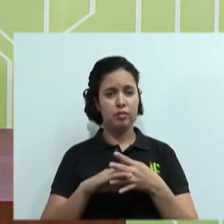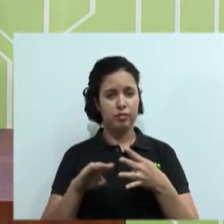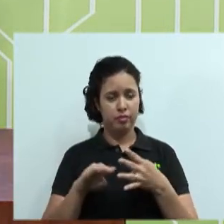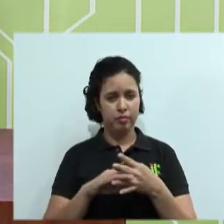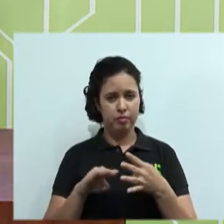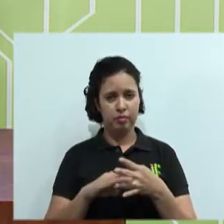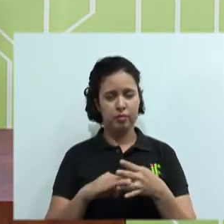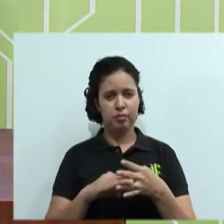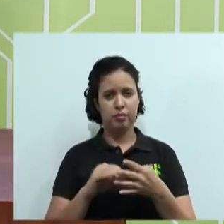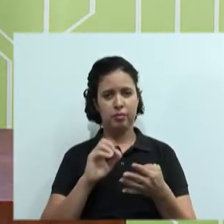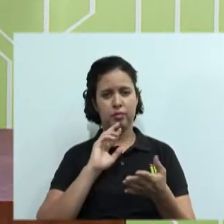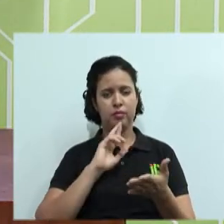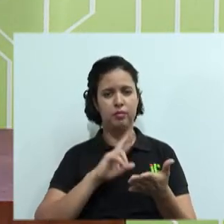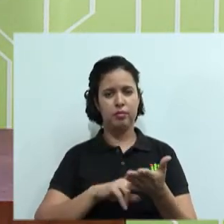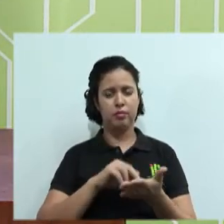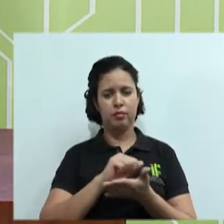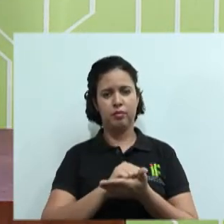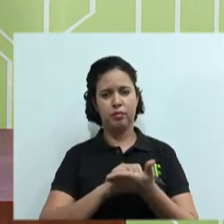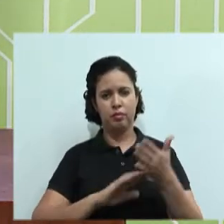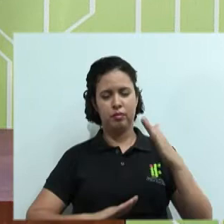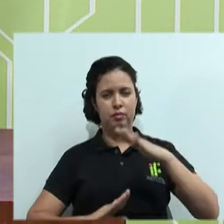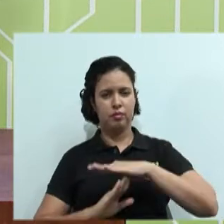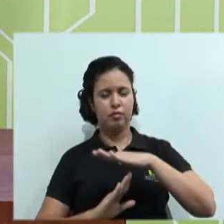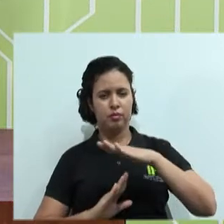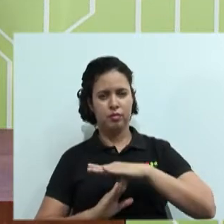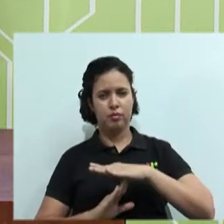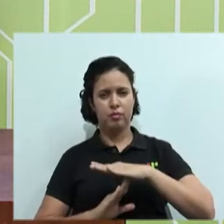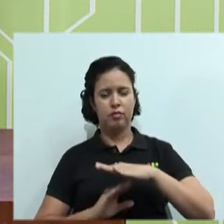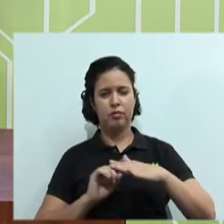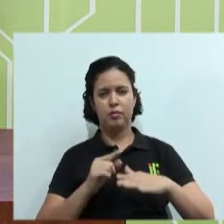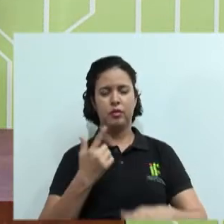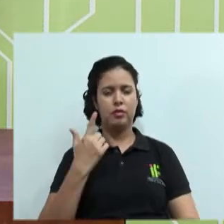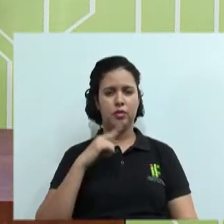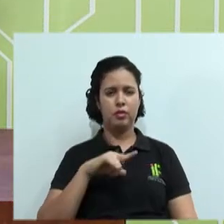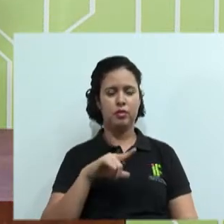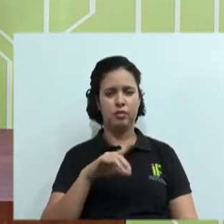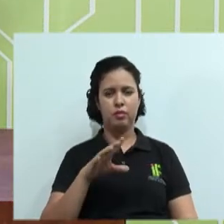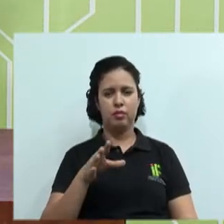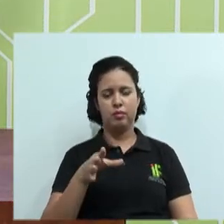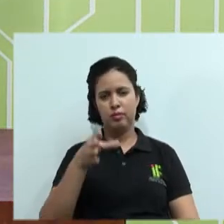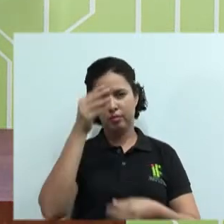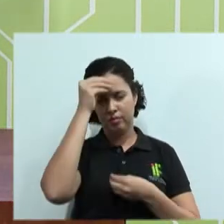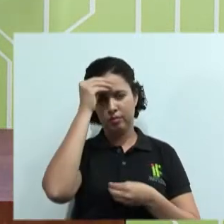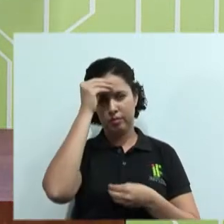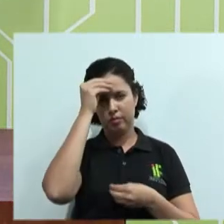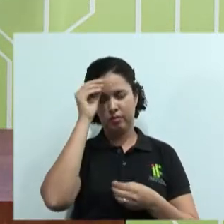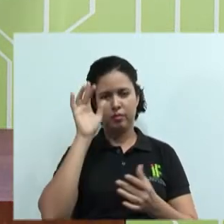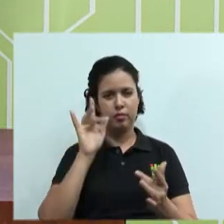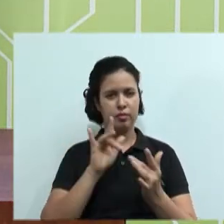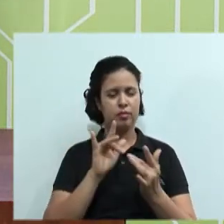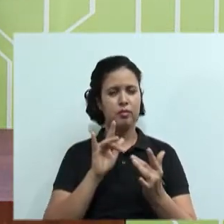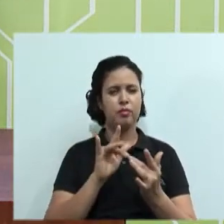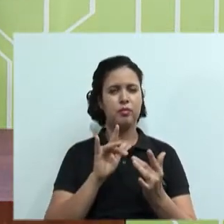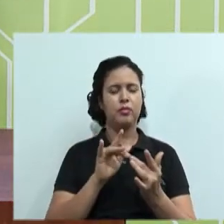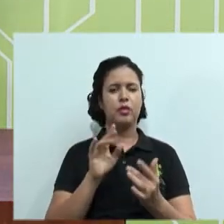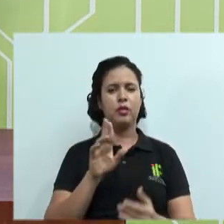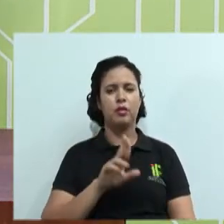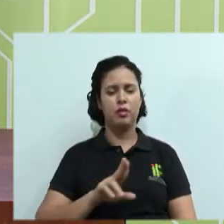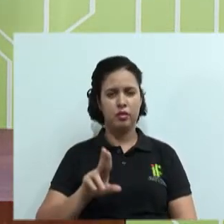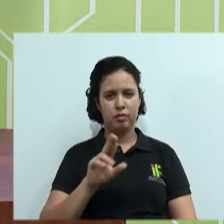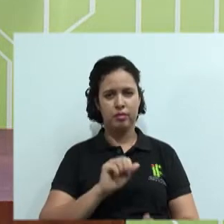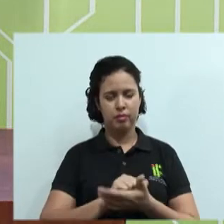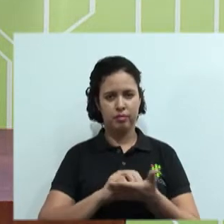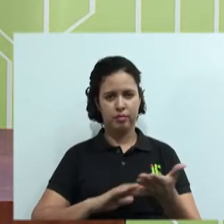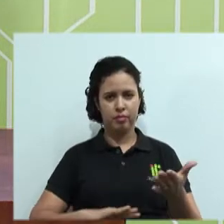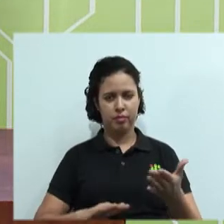encaminhar para o intervalo, vamos fazer uma pausa aqui um tempo para que você possa absorver um pouco do conteúdo e aplicar nas atividades de sala que nós